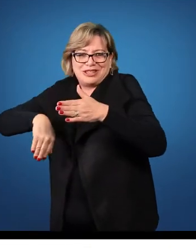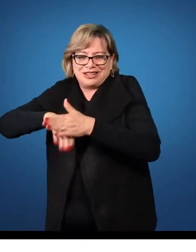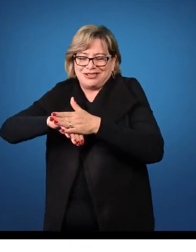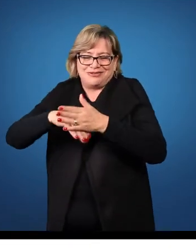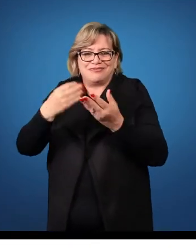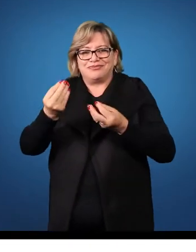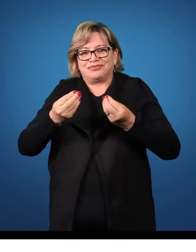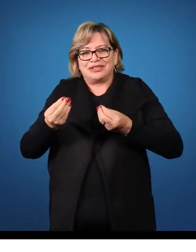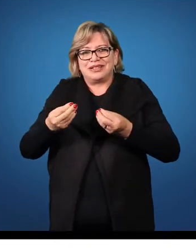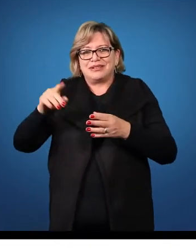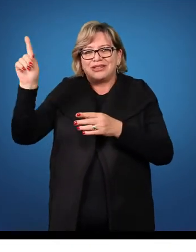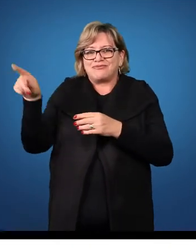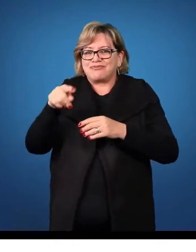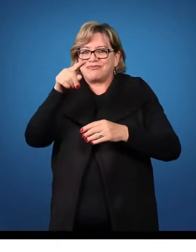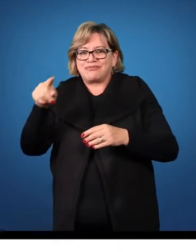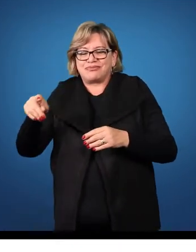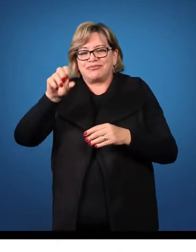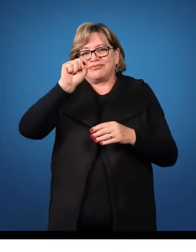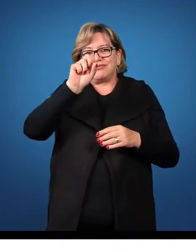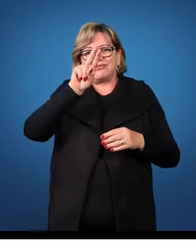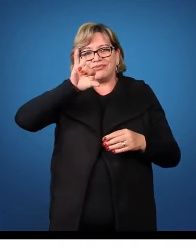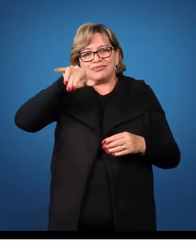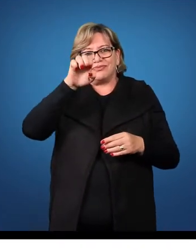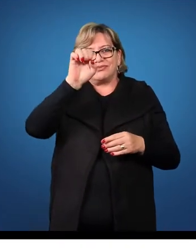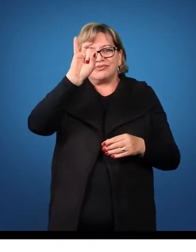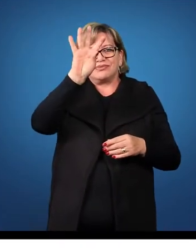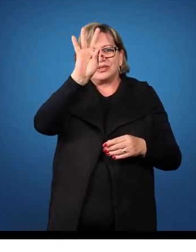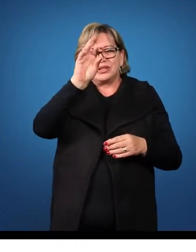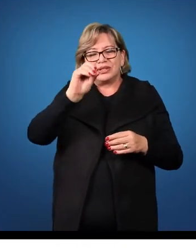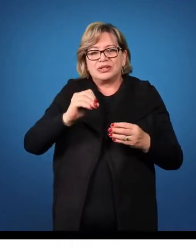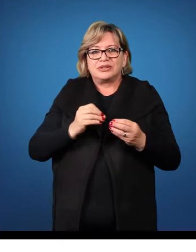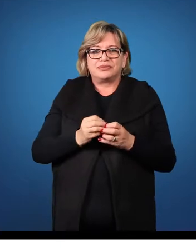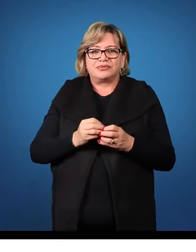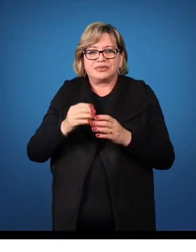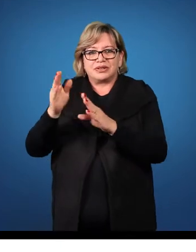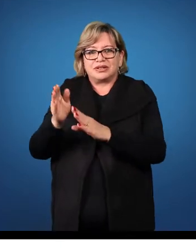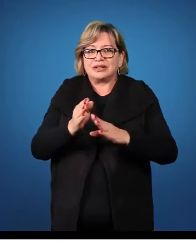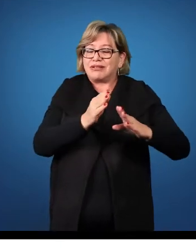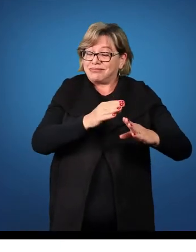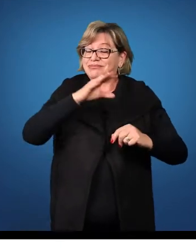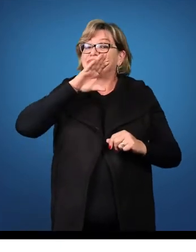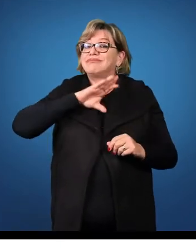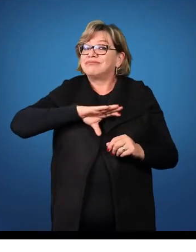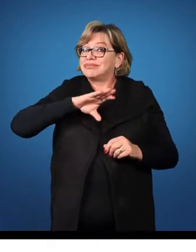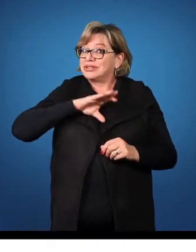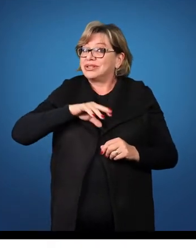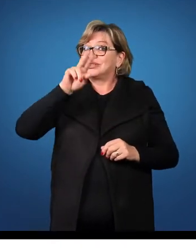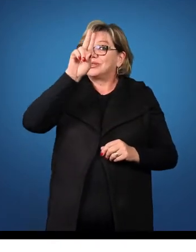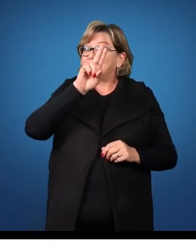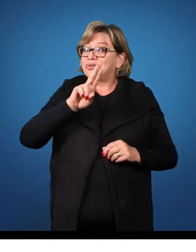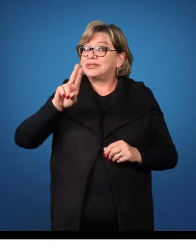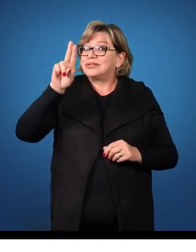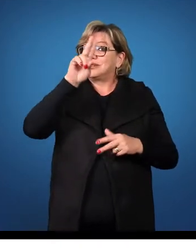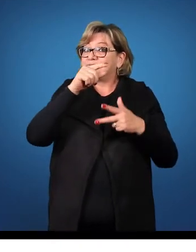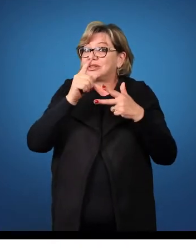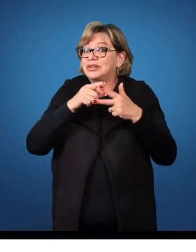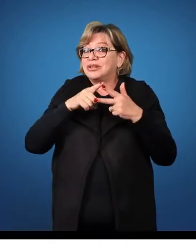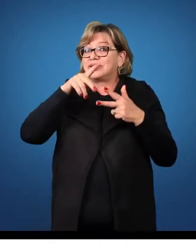inutiliza o sujeito. Muito bem, na língua portuguesa nós usamos a voz